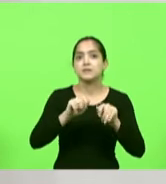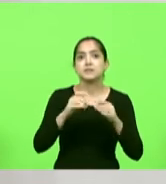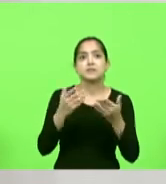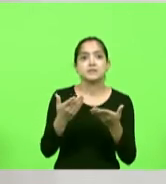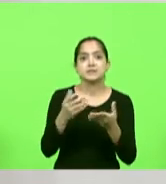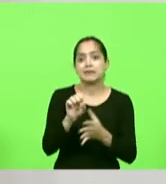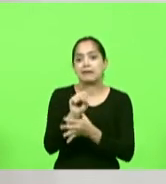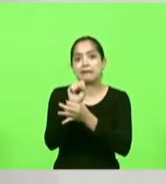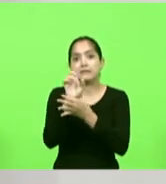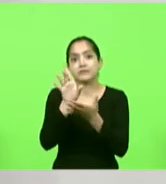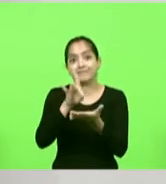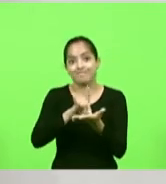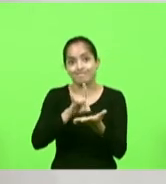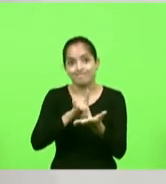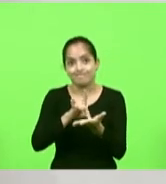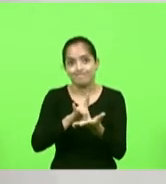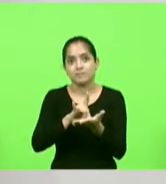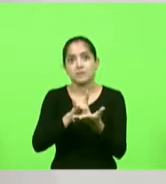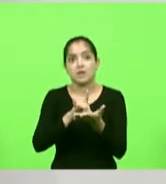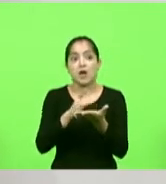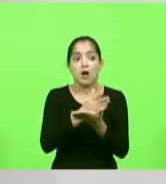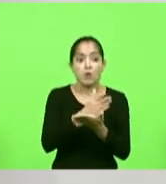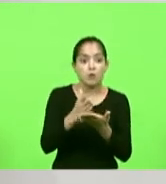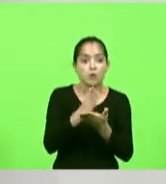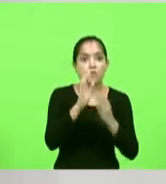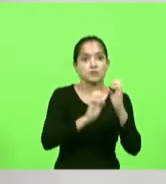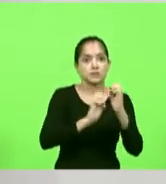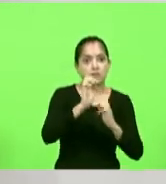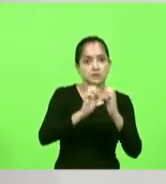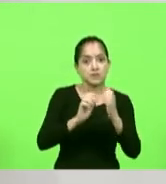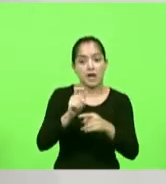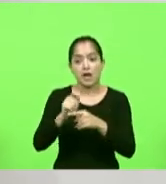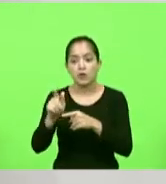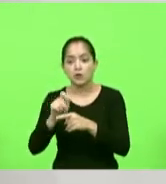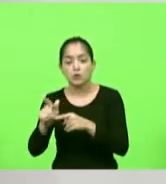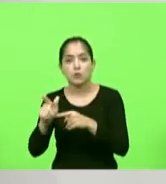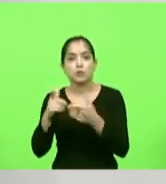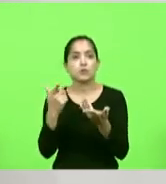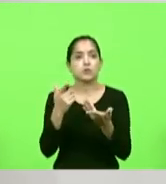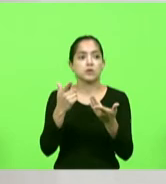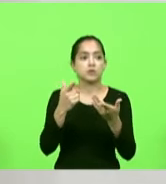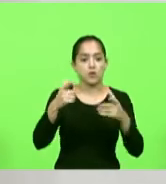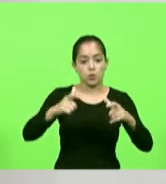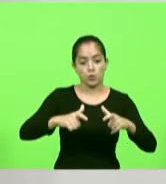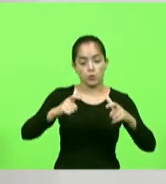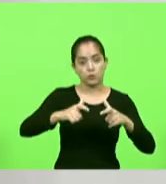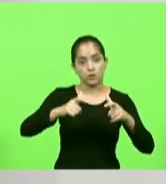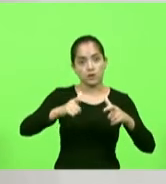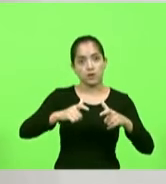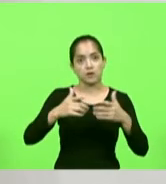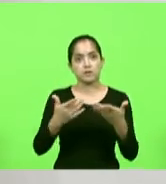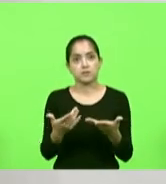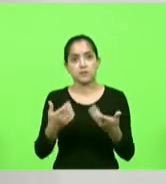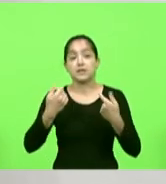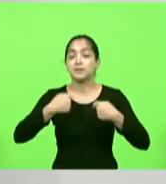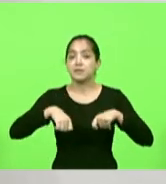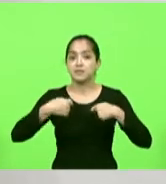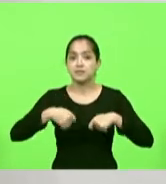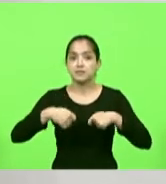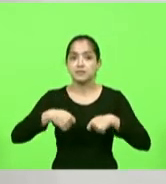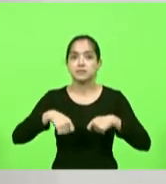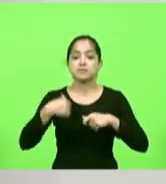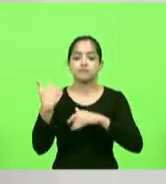garantia real porque grande parte das empresas desalugam um estabelecimento alugam um barracão então é isso que nós precisamos fazer